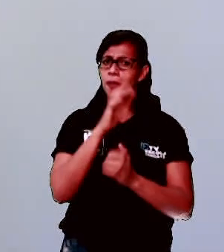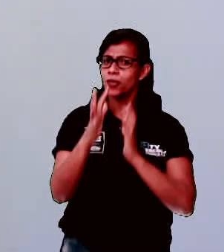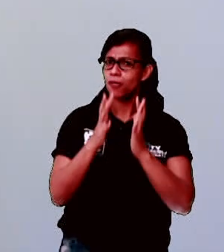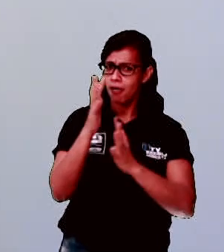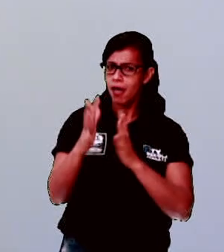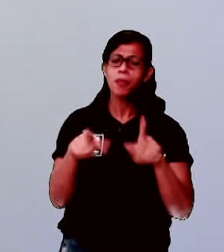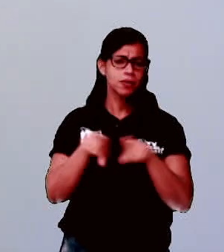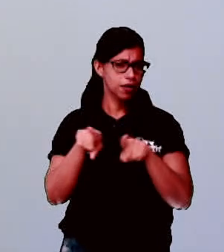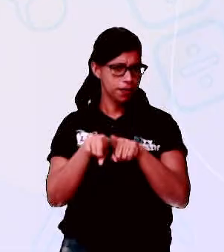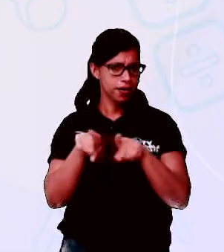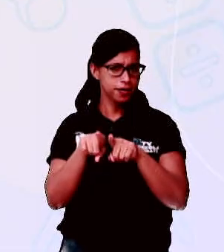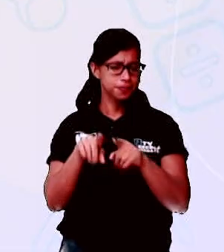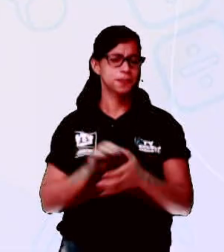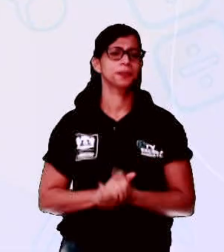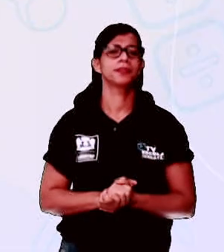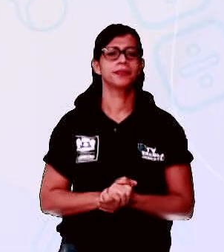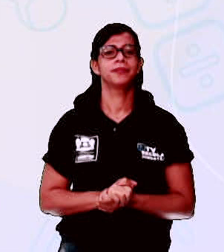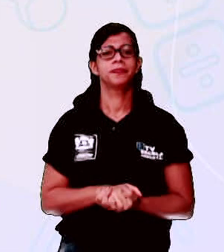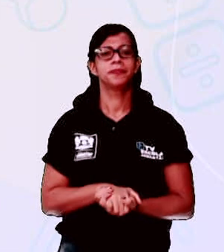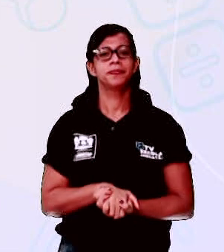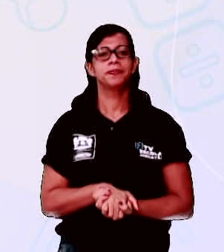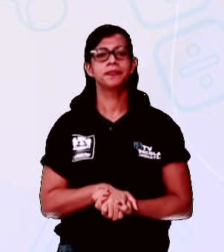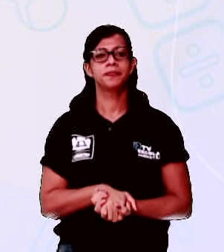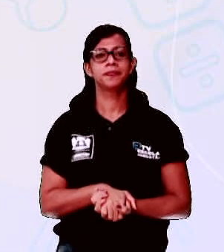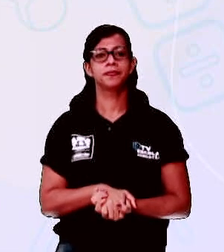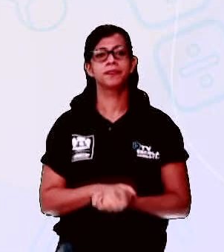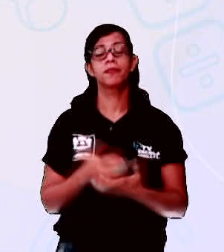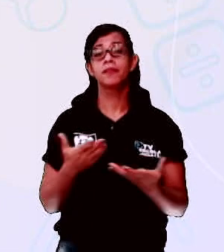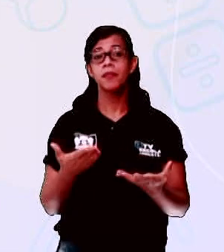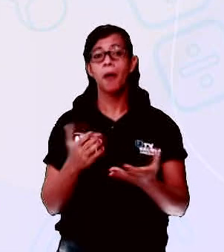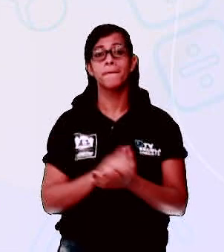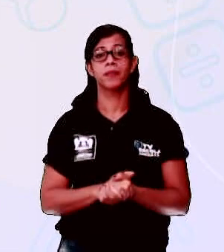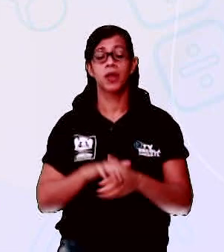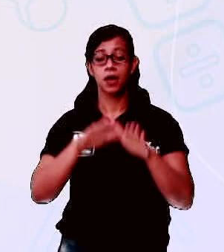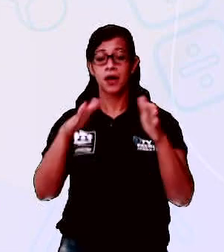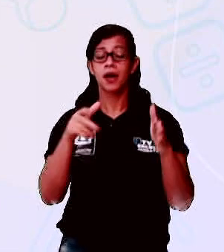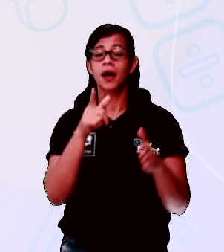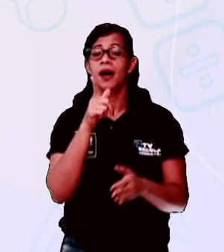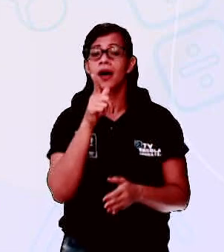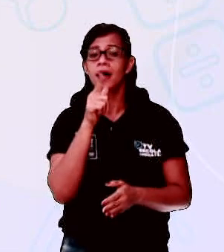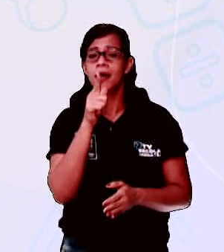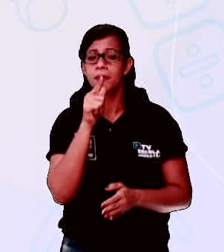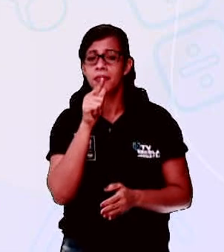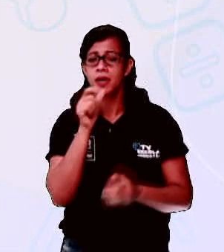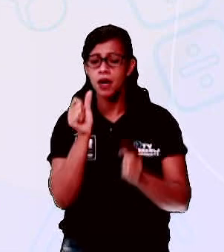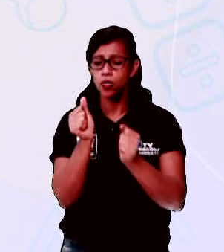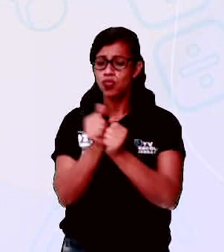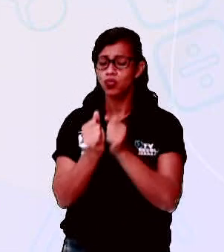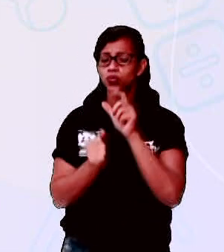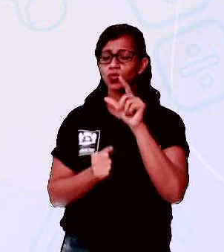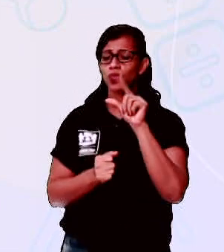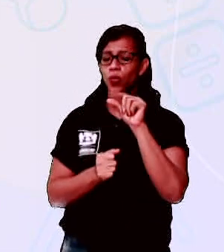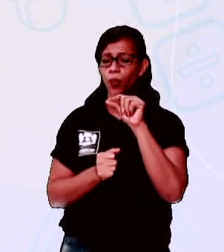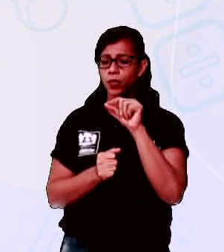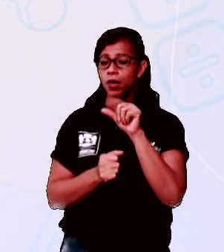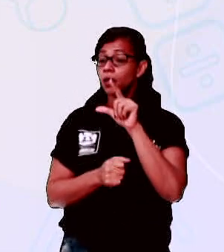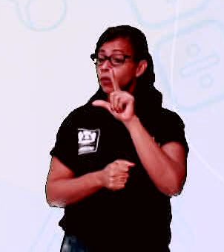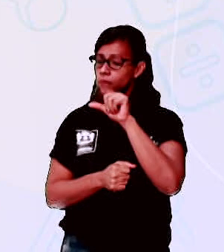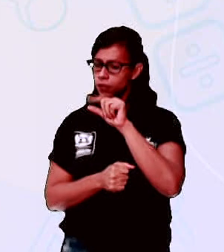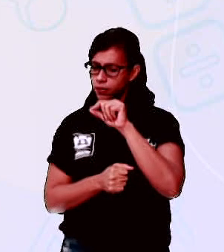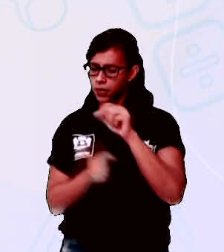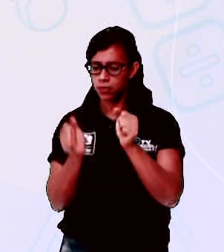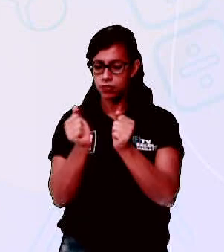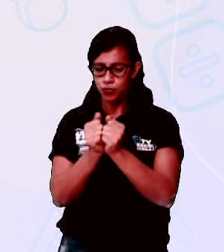Vamos ler agora. A pia perto do pinto. O pinto perto da pia.